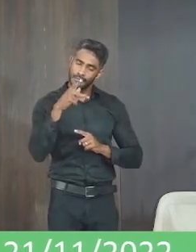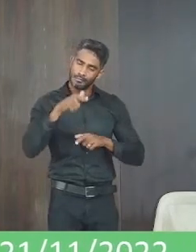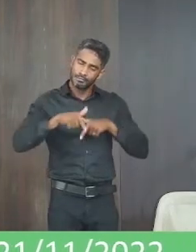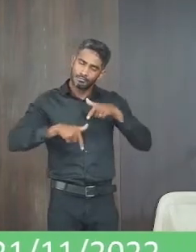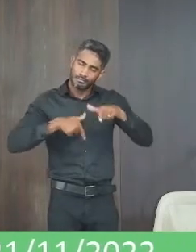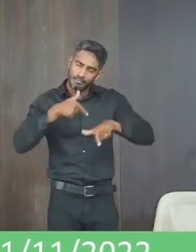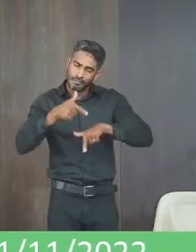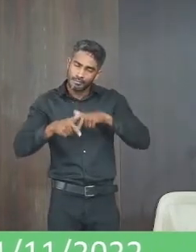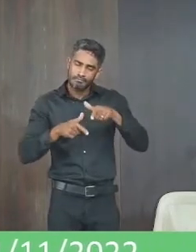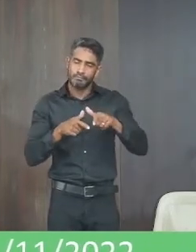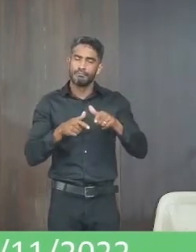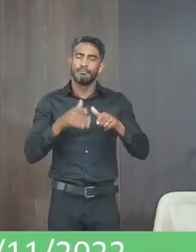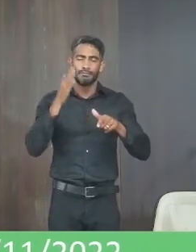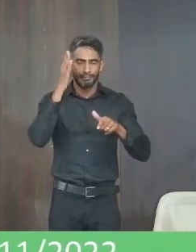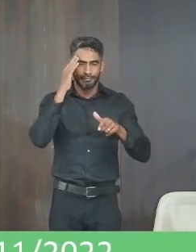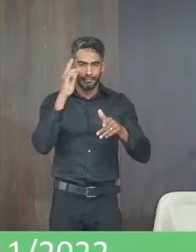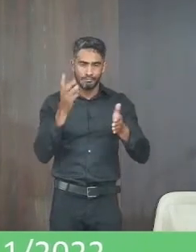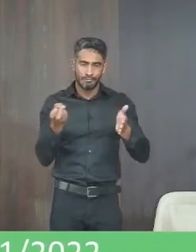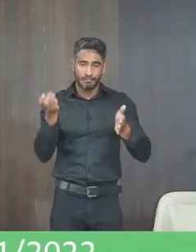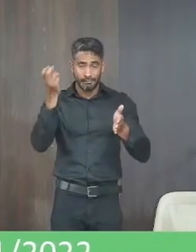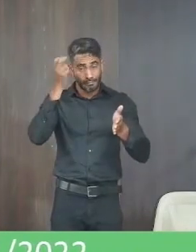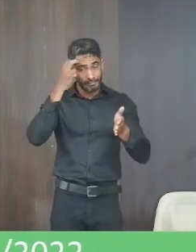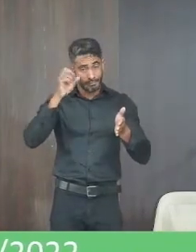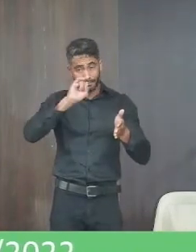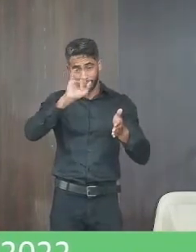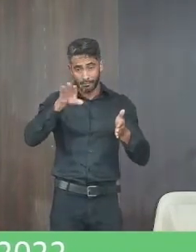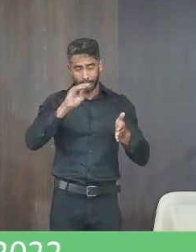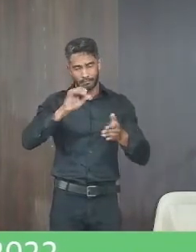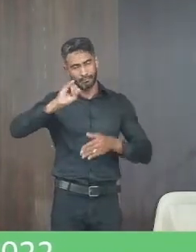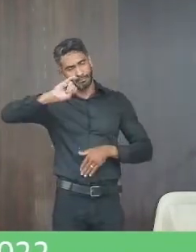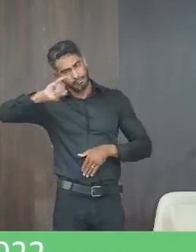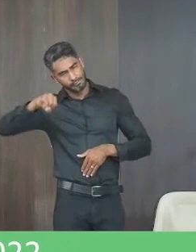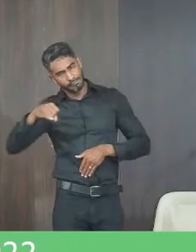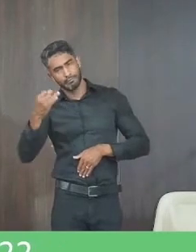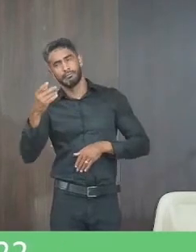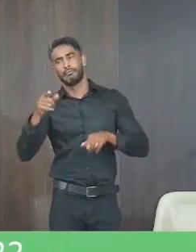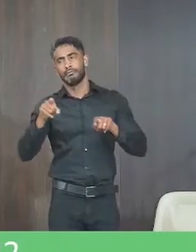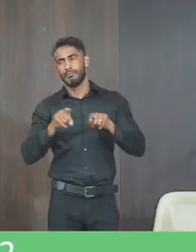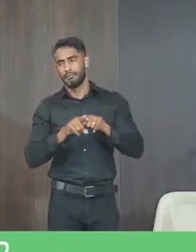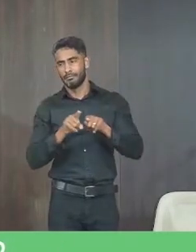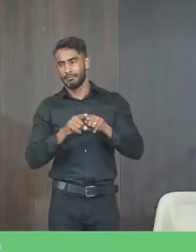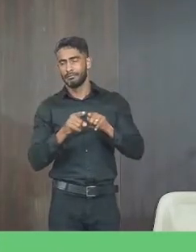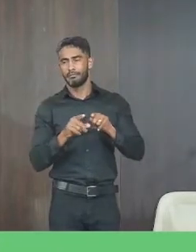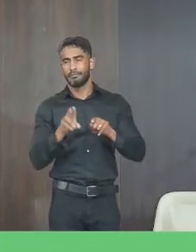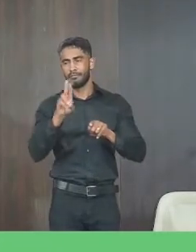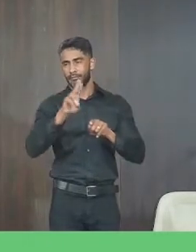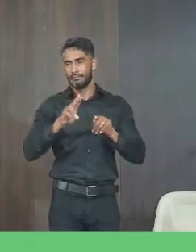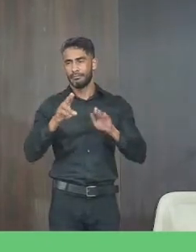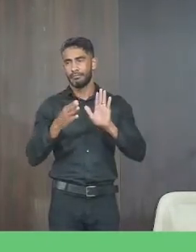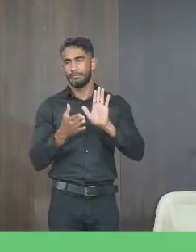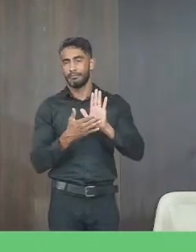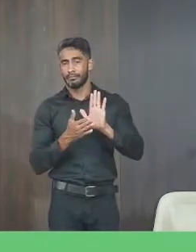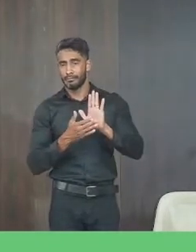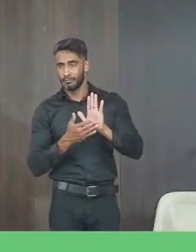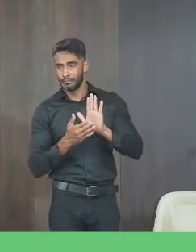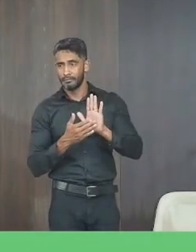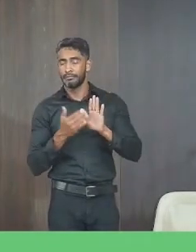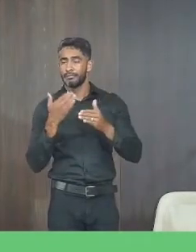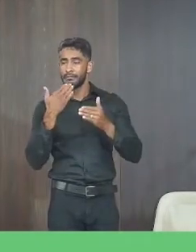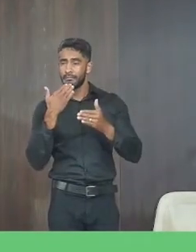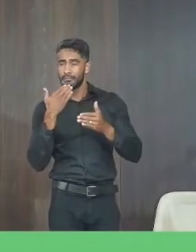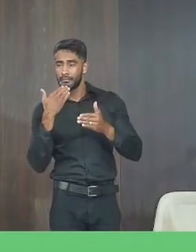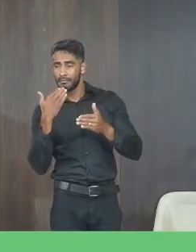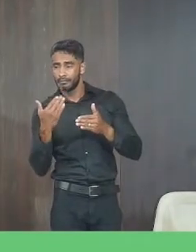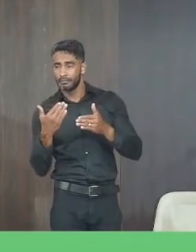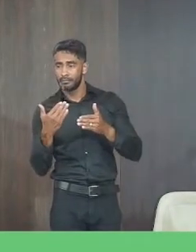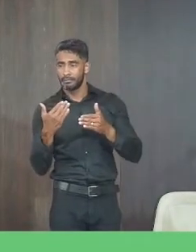faz parte da cultura de Anaúba e eu queria aproveitar presidente para fazer uma prestação de contas aqui foi solicitado